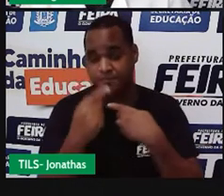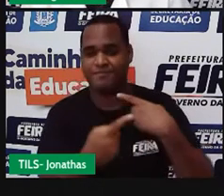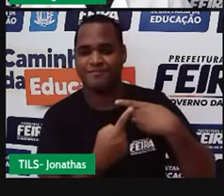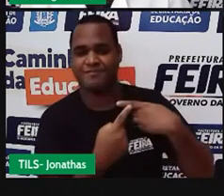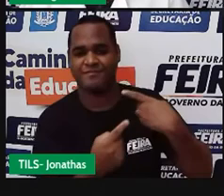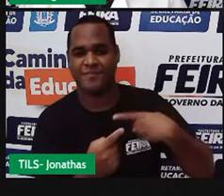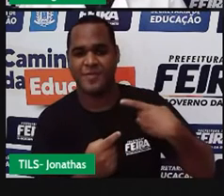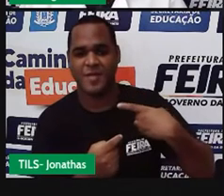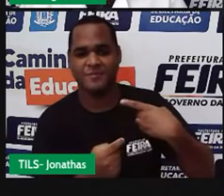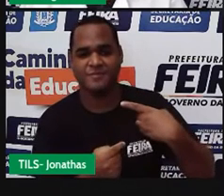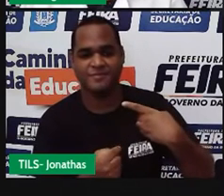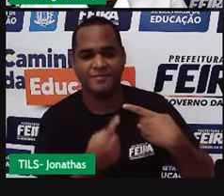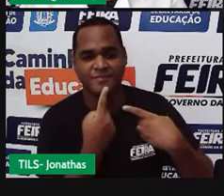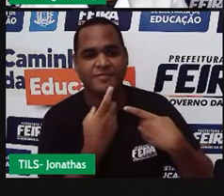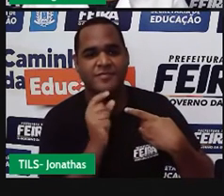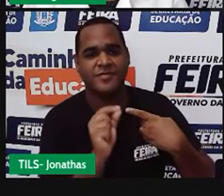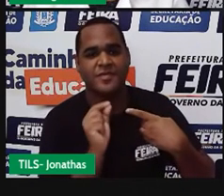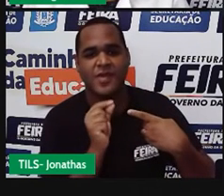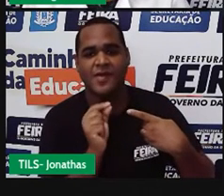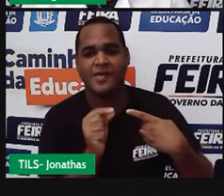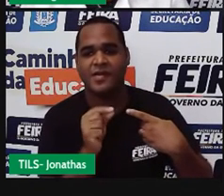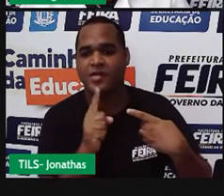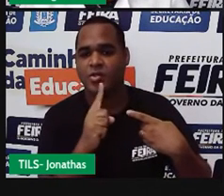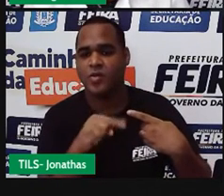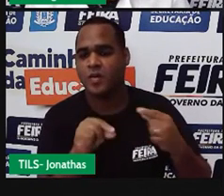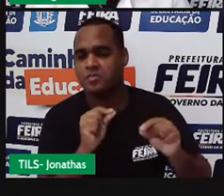primeiro, o que é que a gente vai fazer?